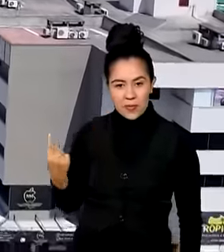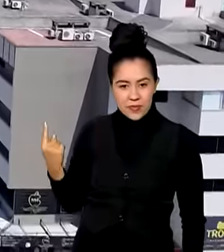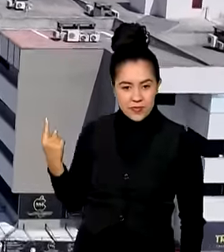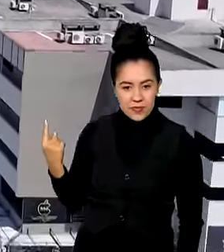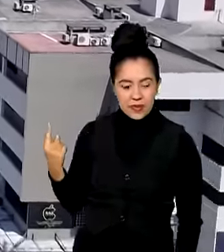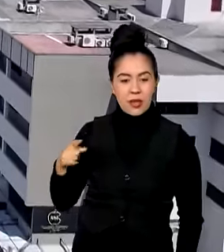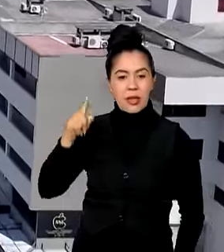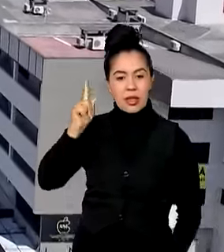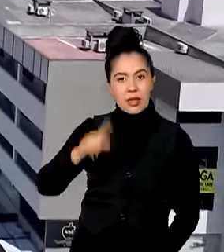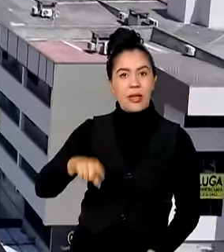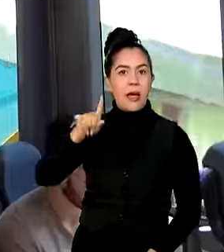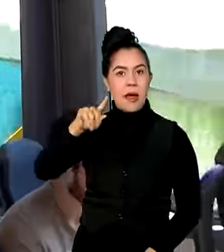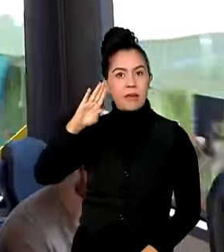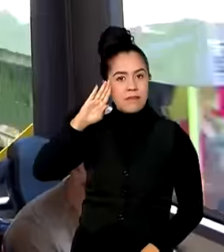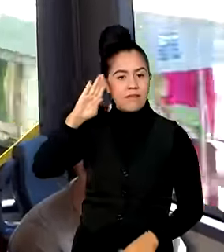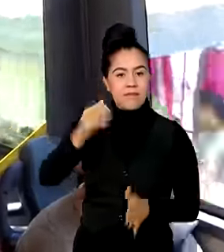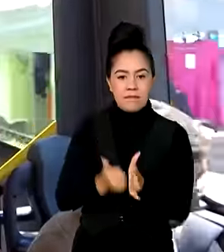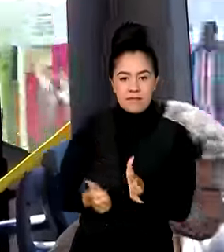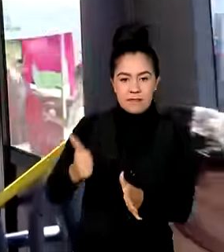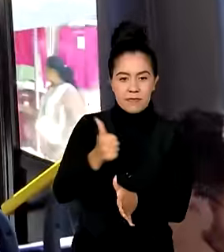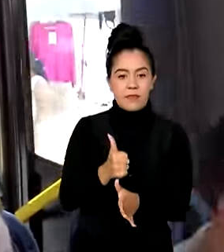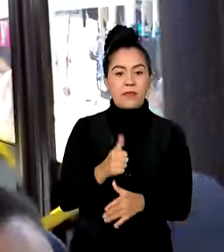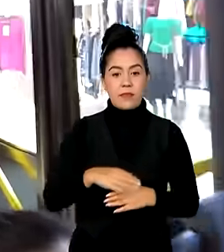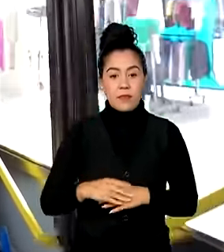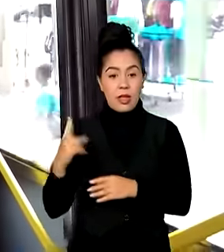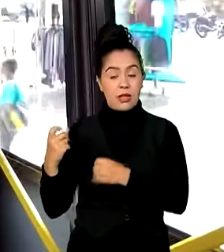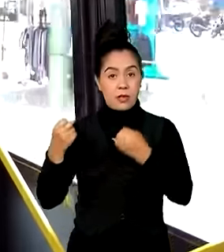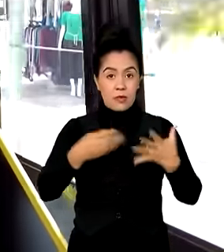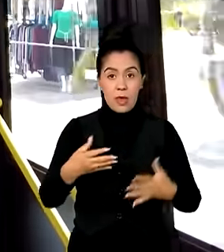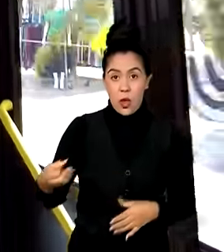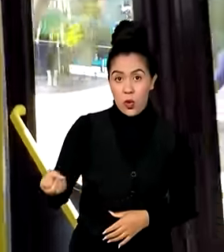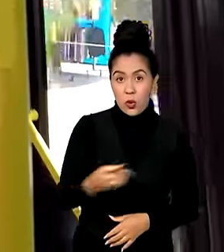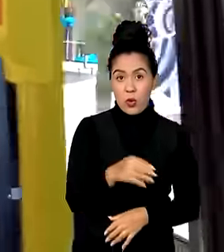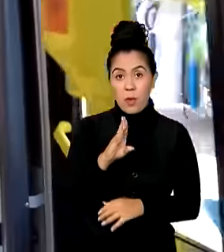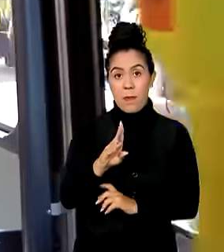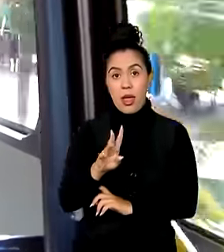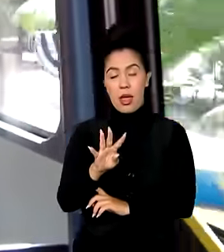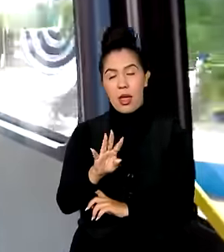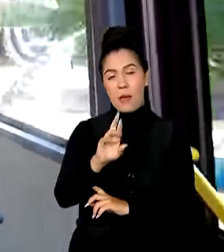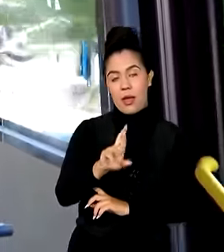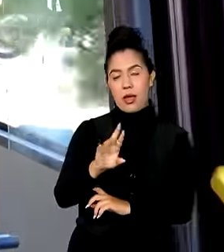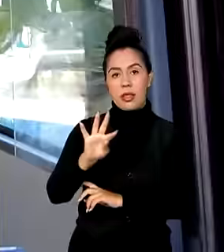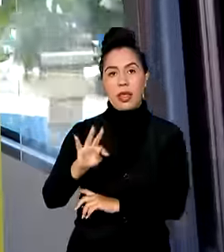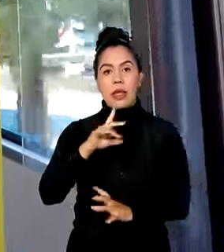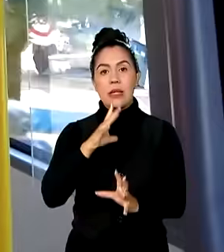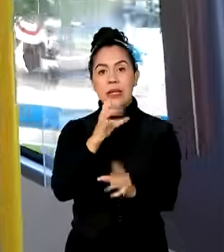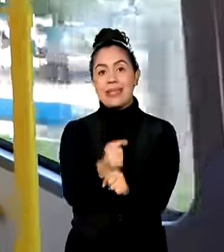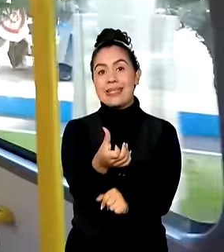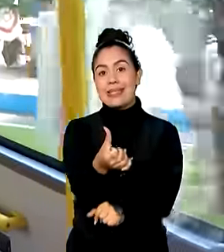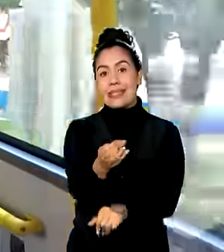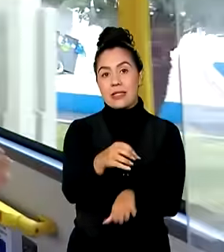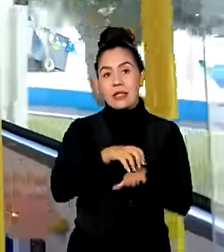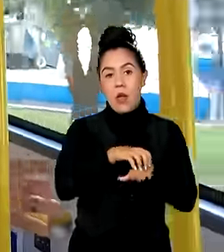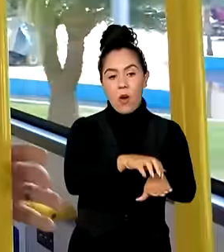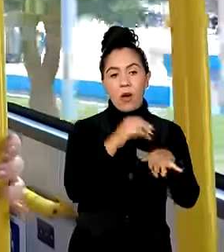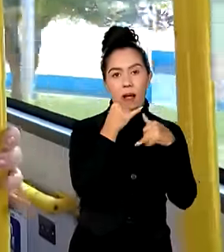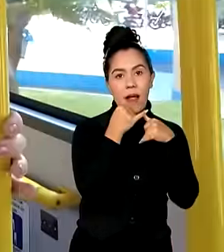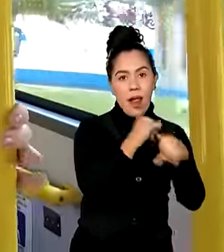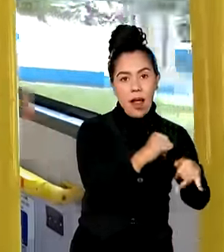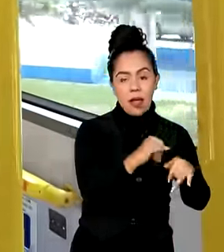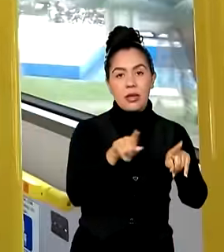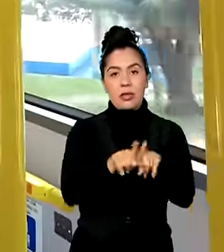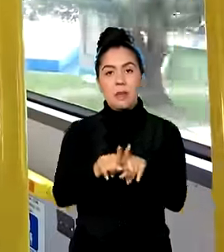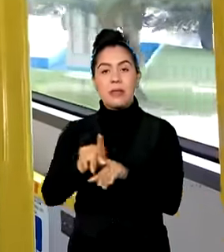prioritários na cidade. A frota do novo BRT conta com 60 ônibus, sendo 10 elétricos e 50